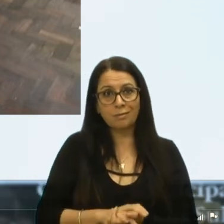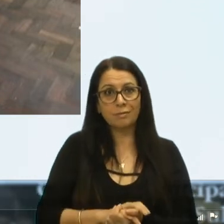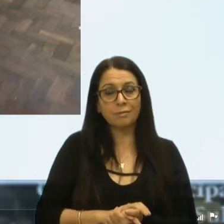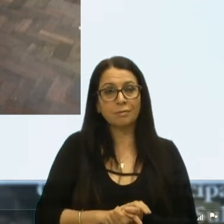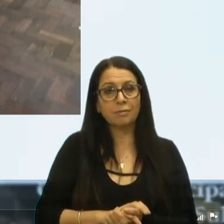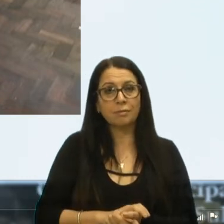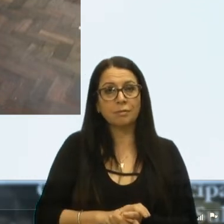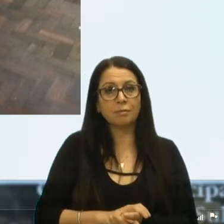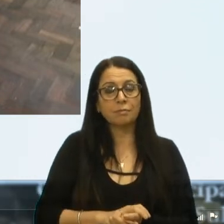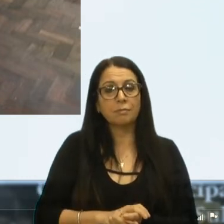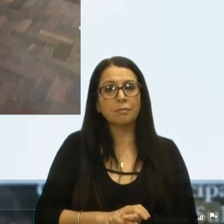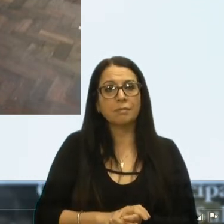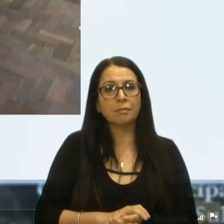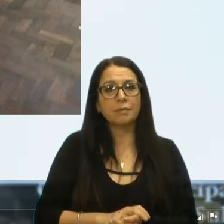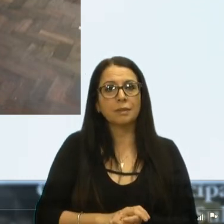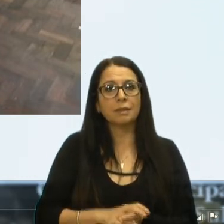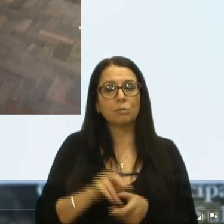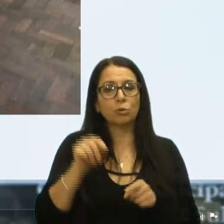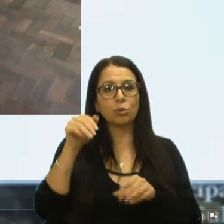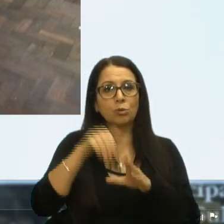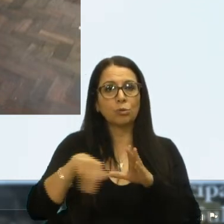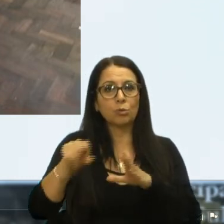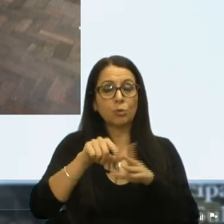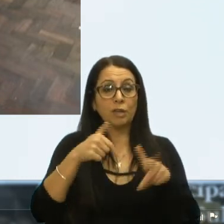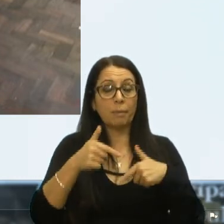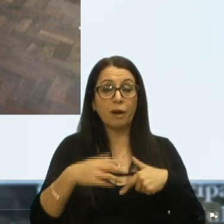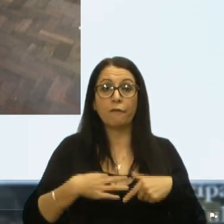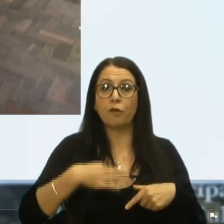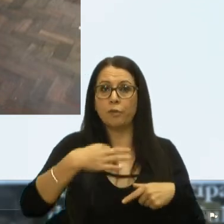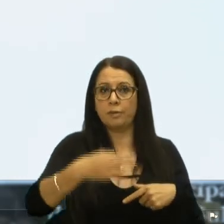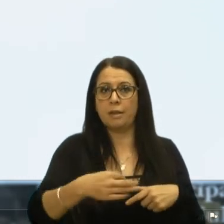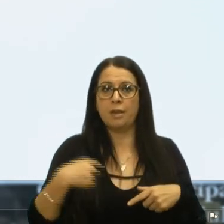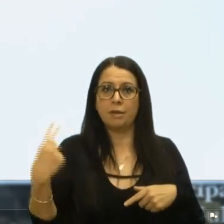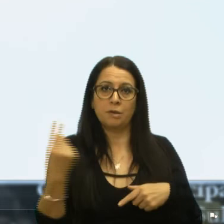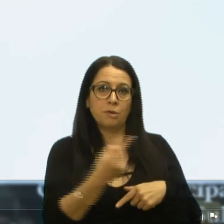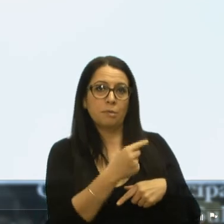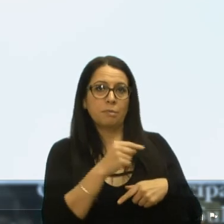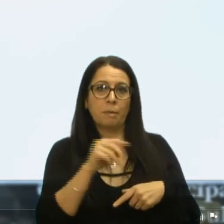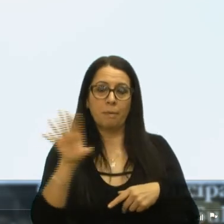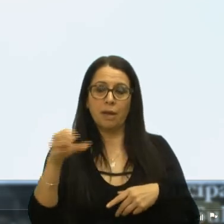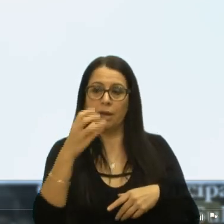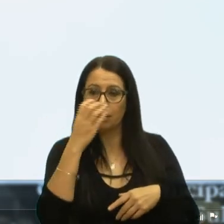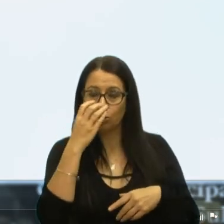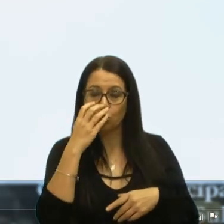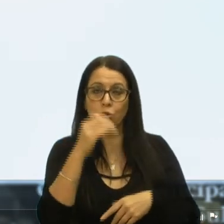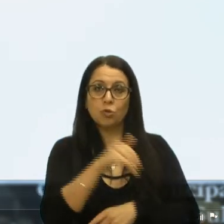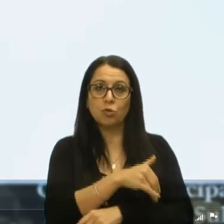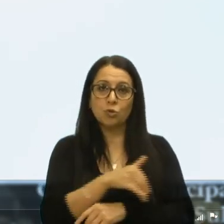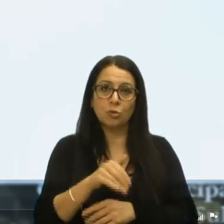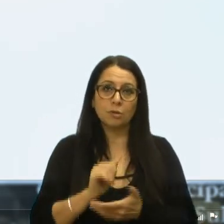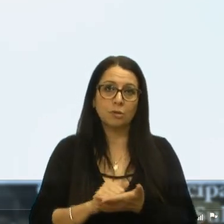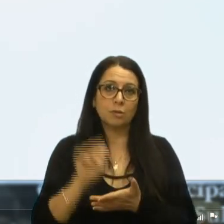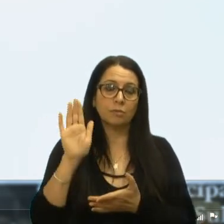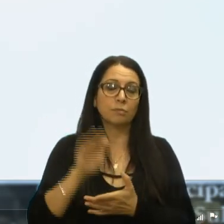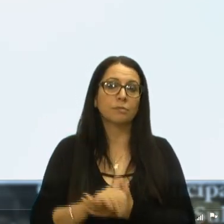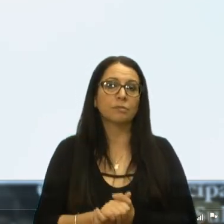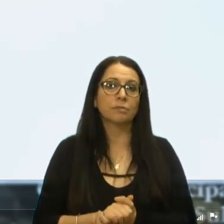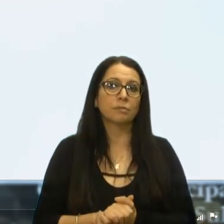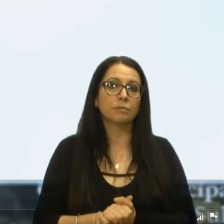Quem colocou a migópolis lá dentro, que era um trabalho voluntário, para recolher cachorros de rua, declaração de líder, depois o